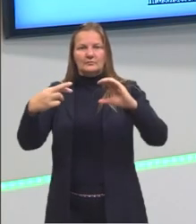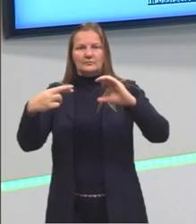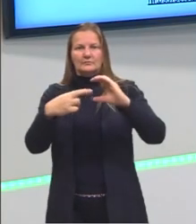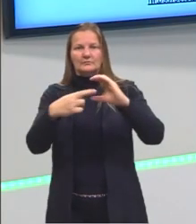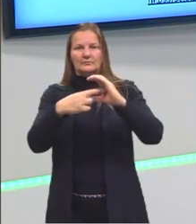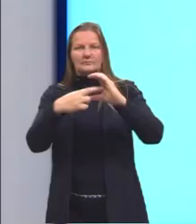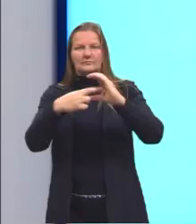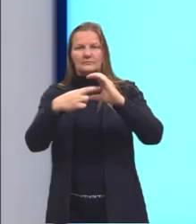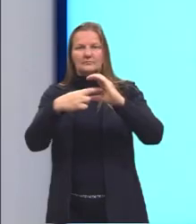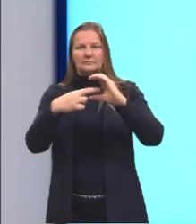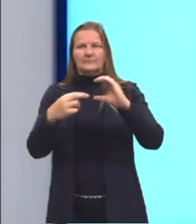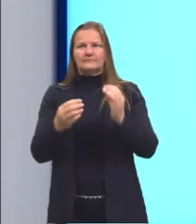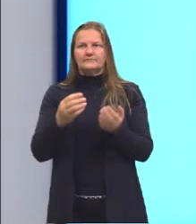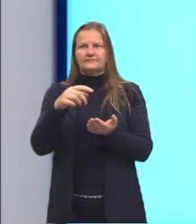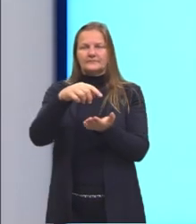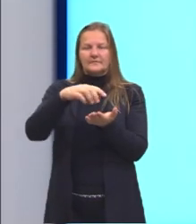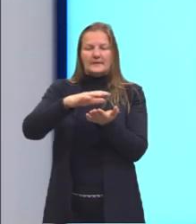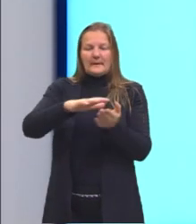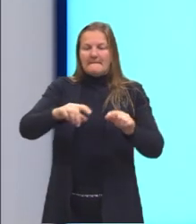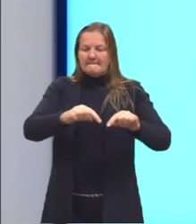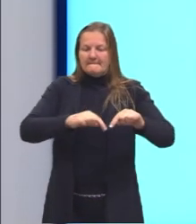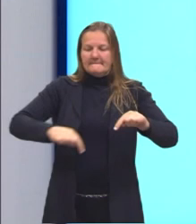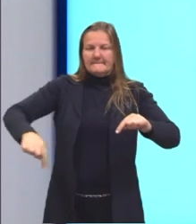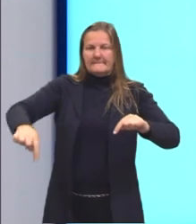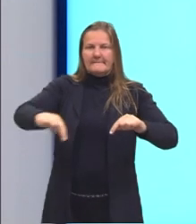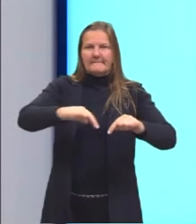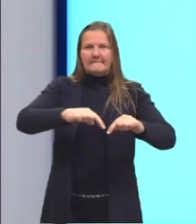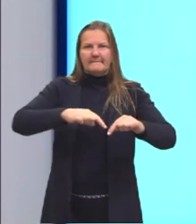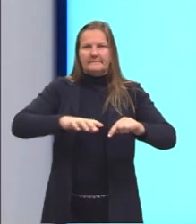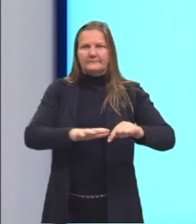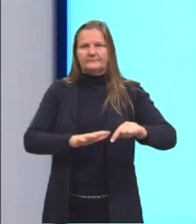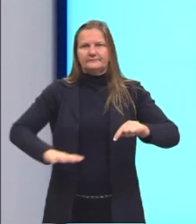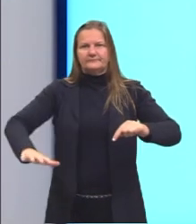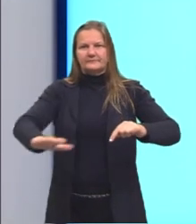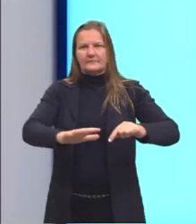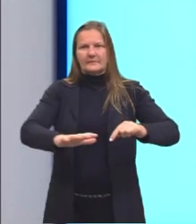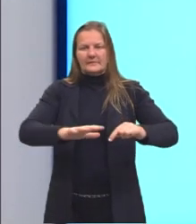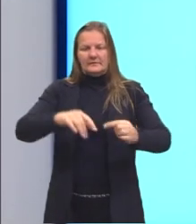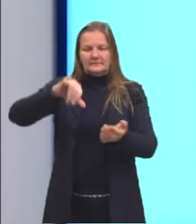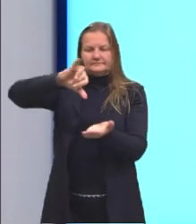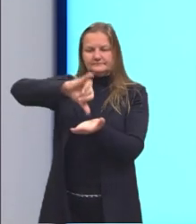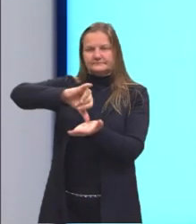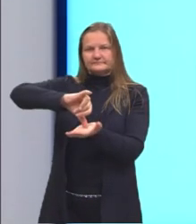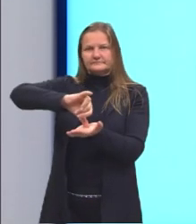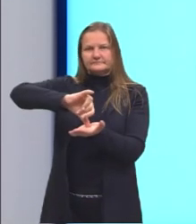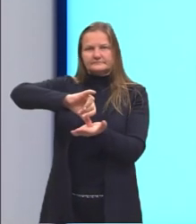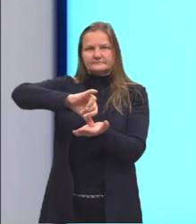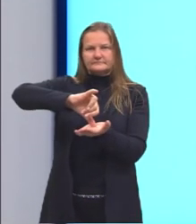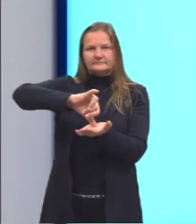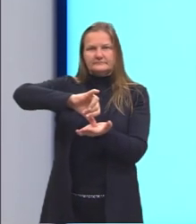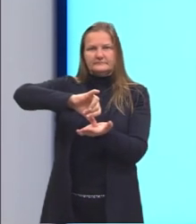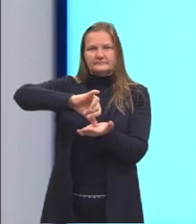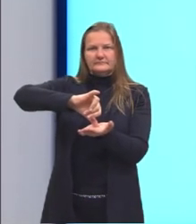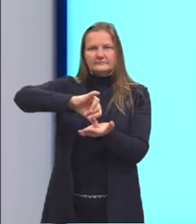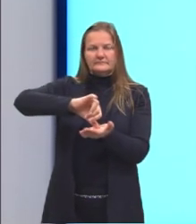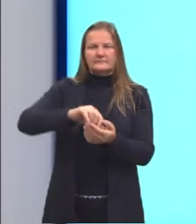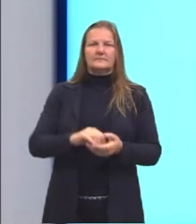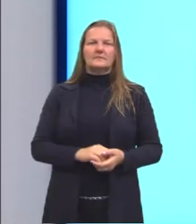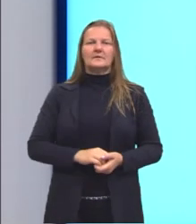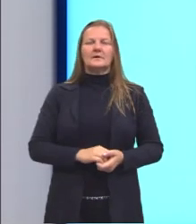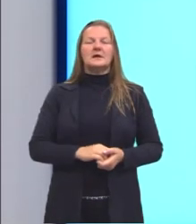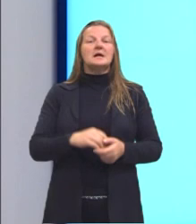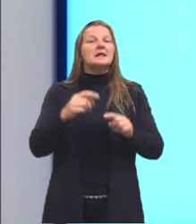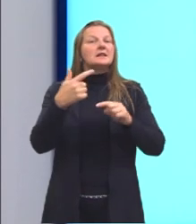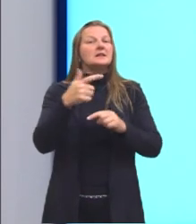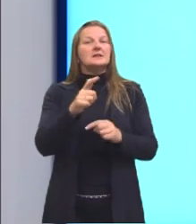temos uma figura plana, ela está contida em um plano, porém ela não é chamada de polígono, porque